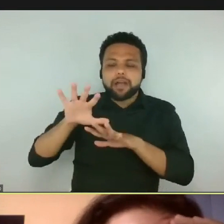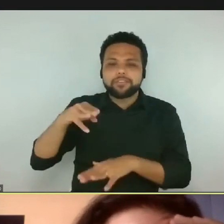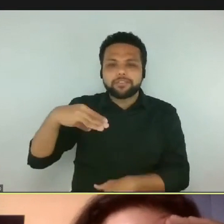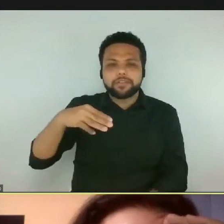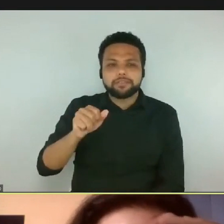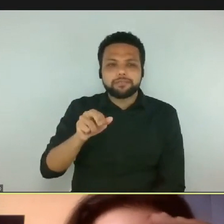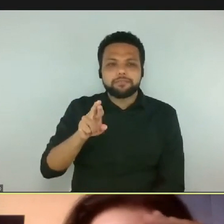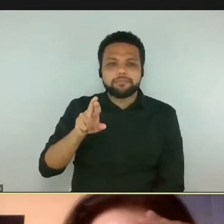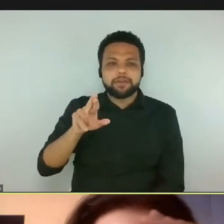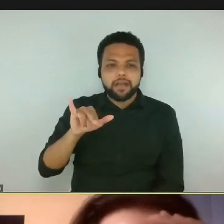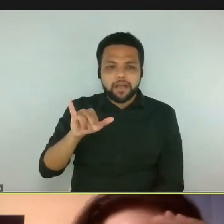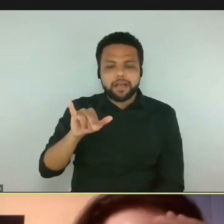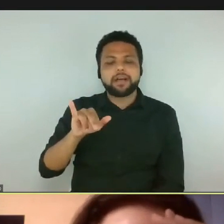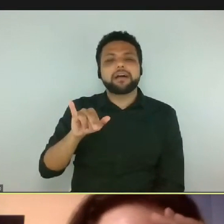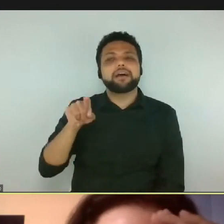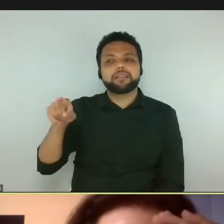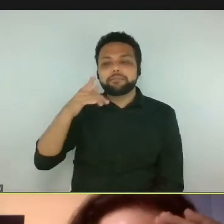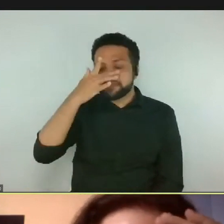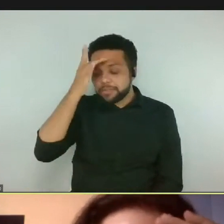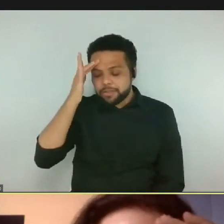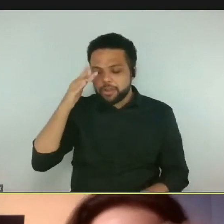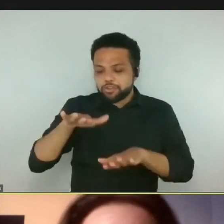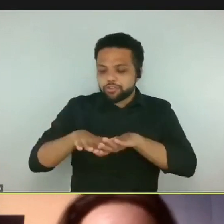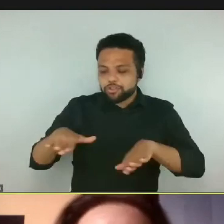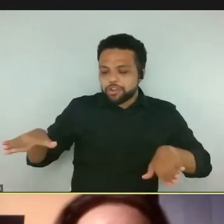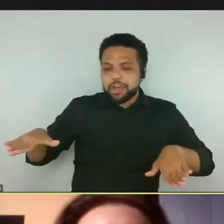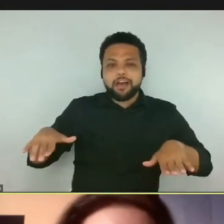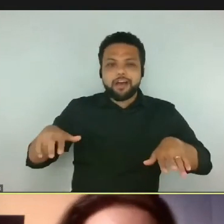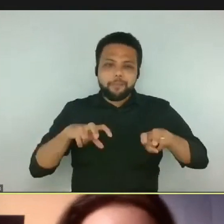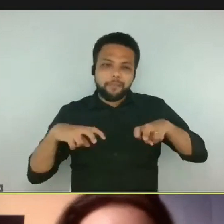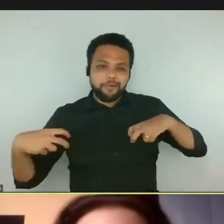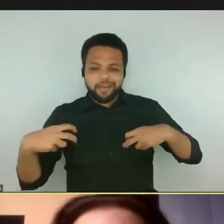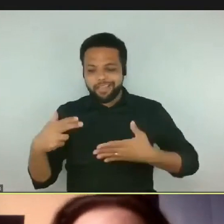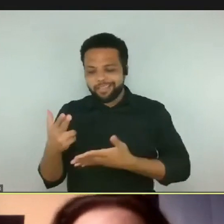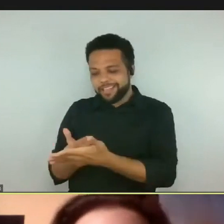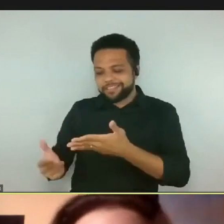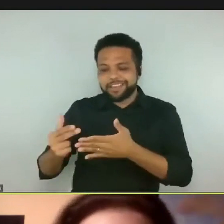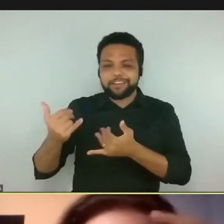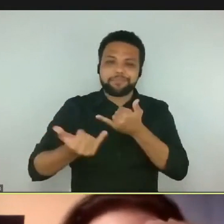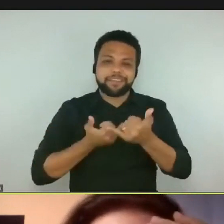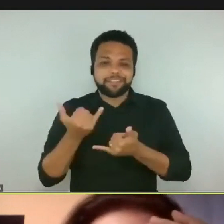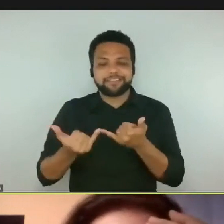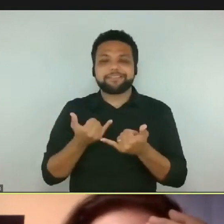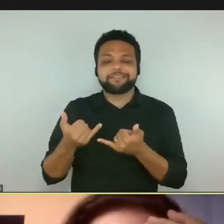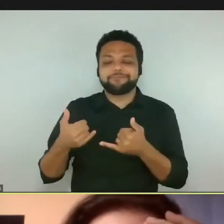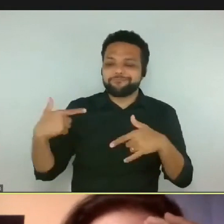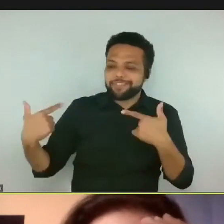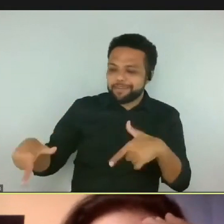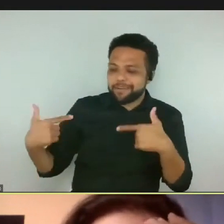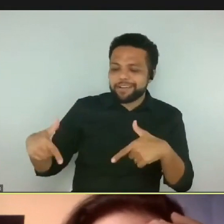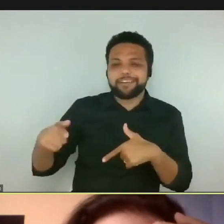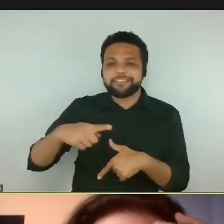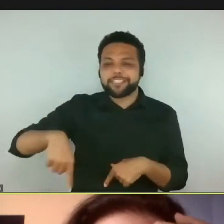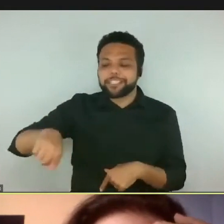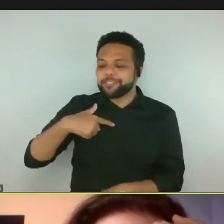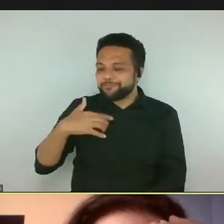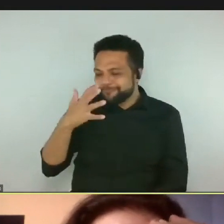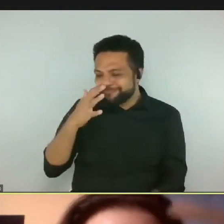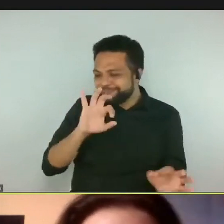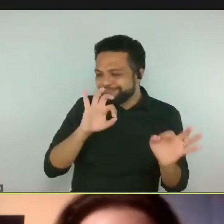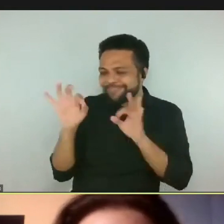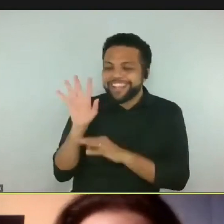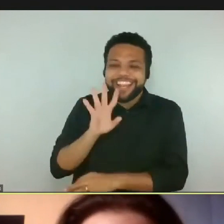com o pessoal no chão, ali desenhando, brincando, trabalhando, muito bom, é muito